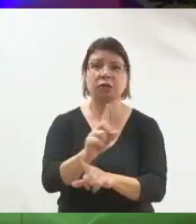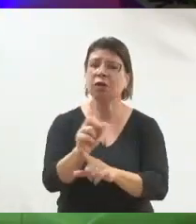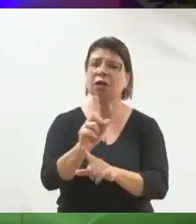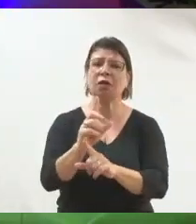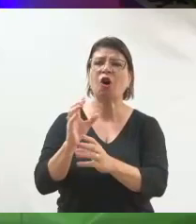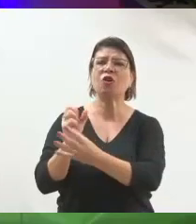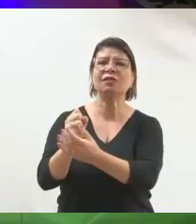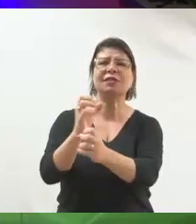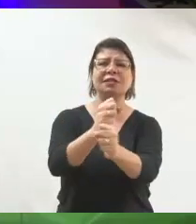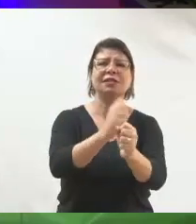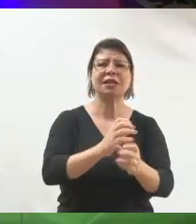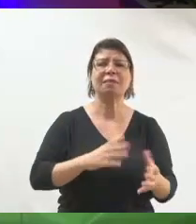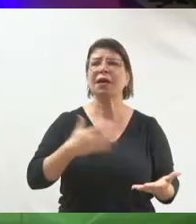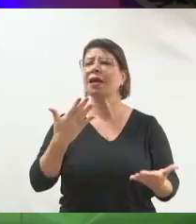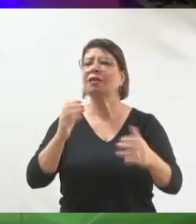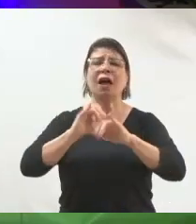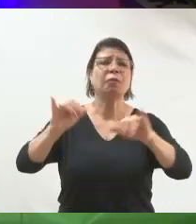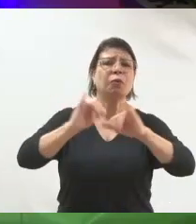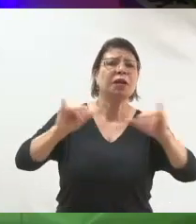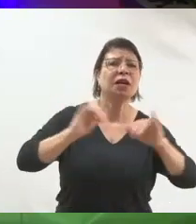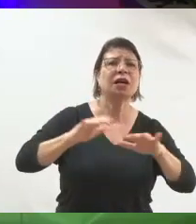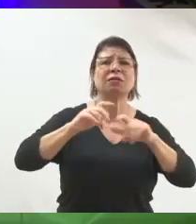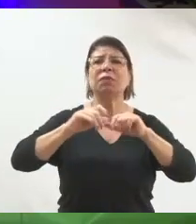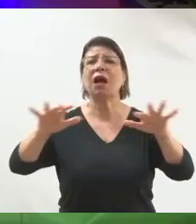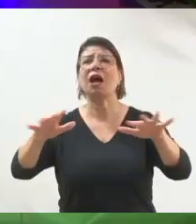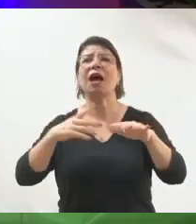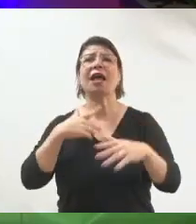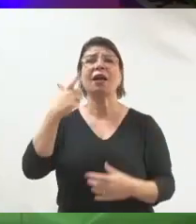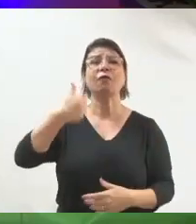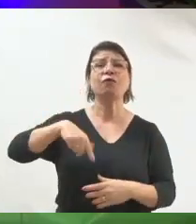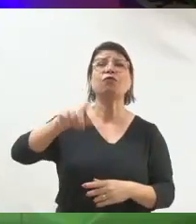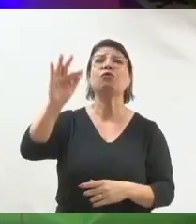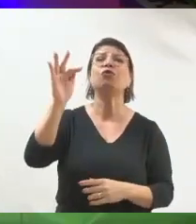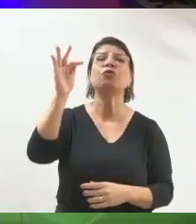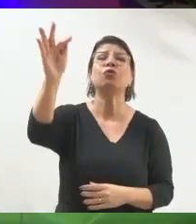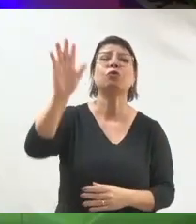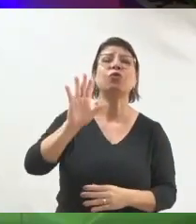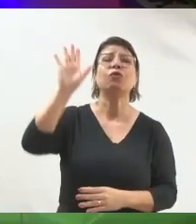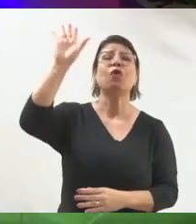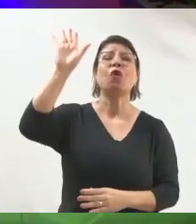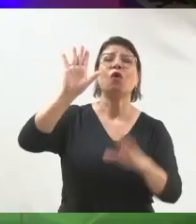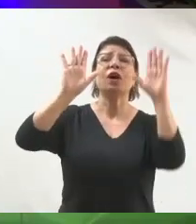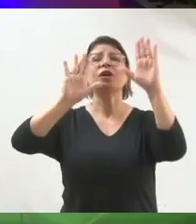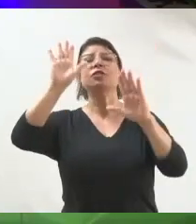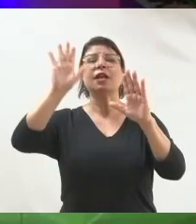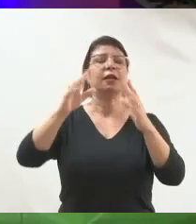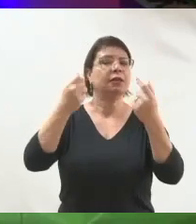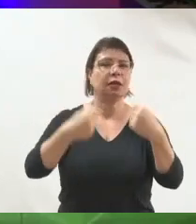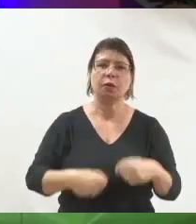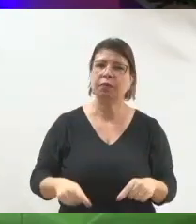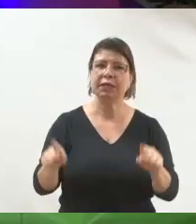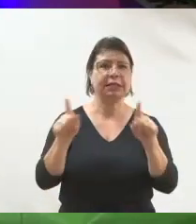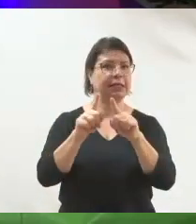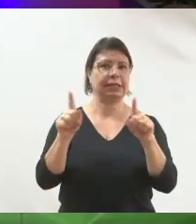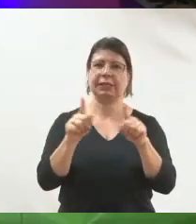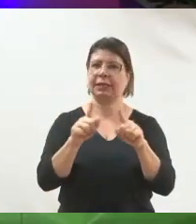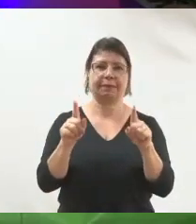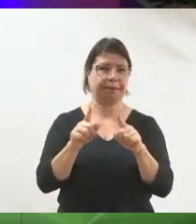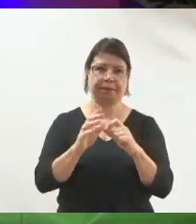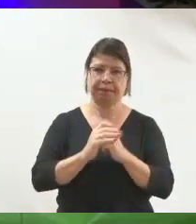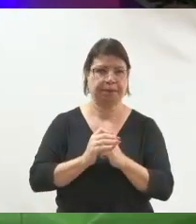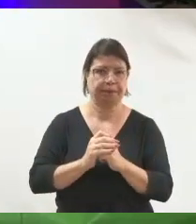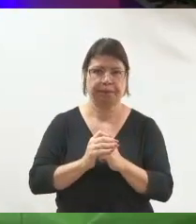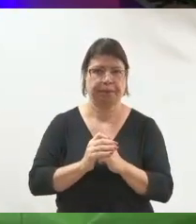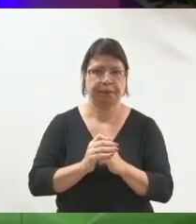publicando em tudo quanto é lugar na sua rede social, de que você é pré-candidato para segurar um voto que não pode ser segurado, porque ele não foi dado.